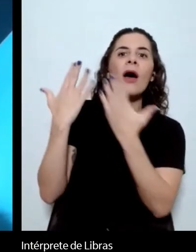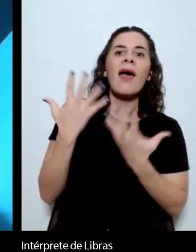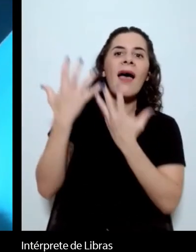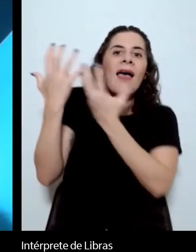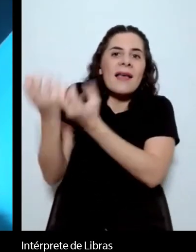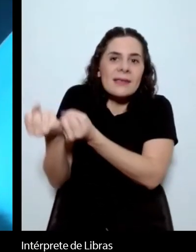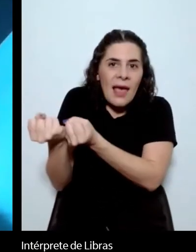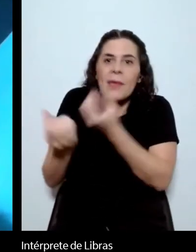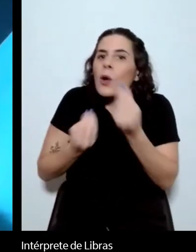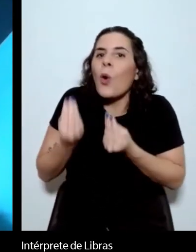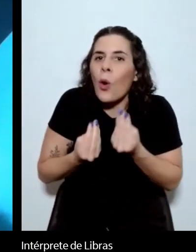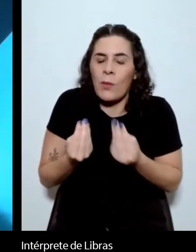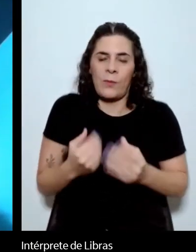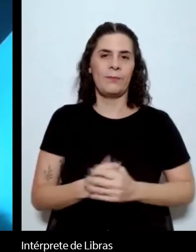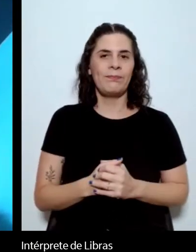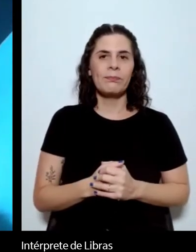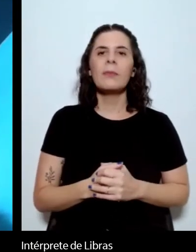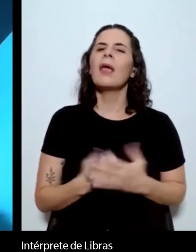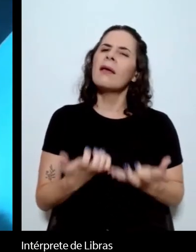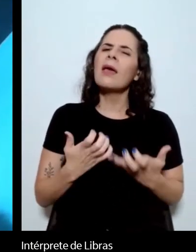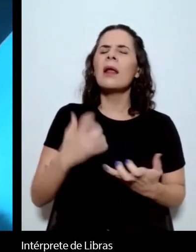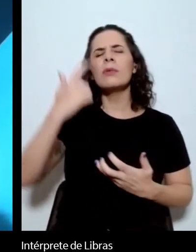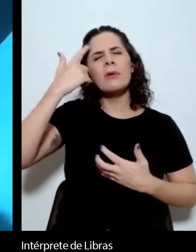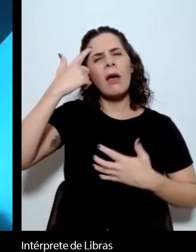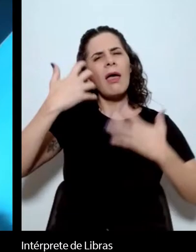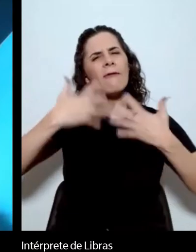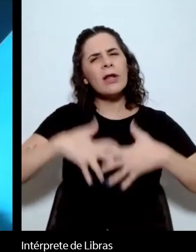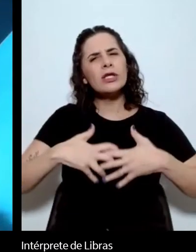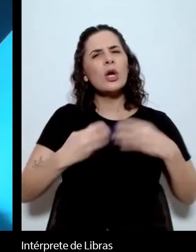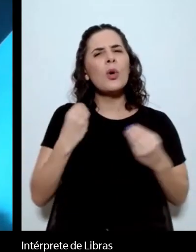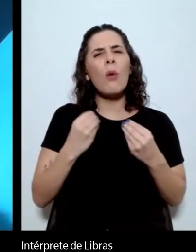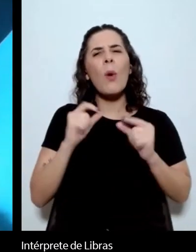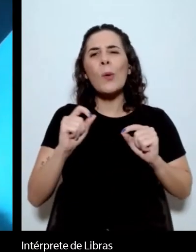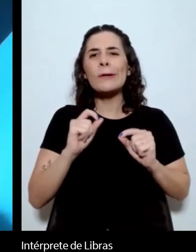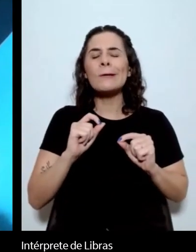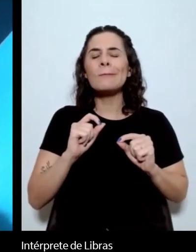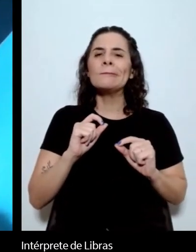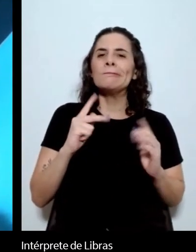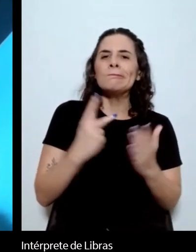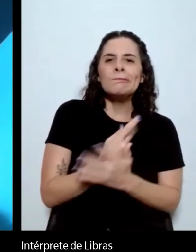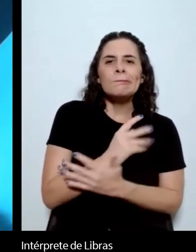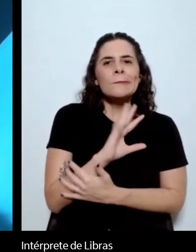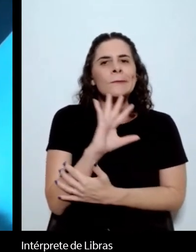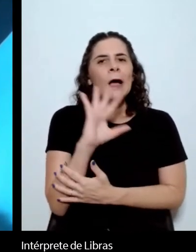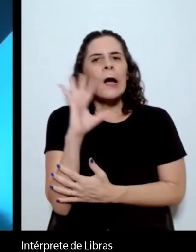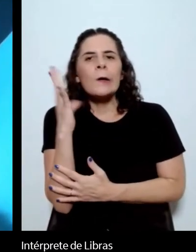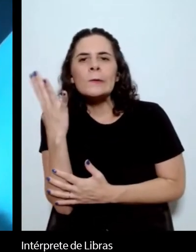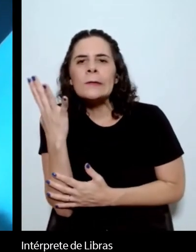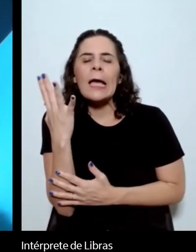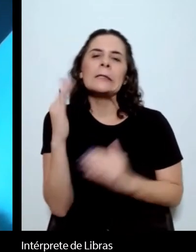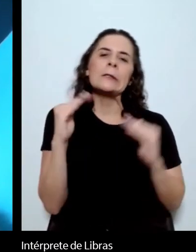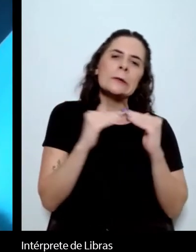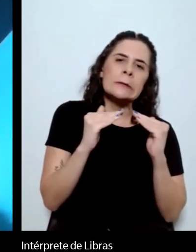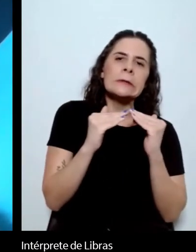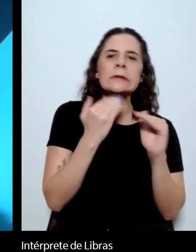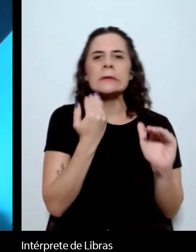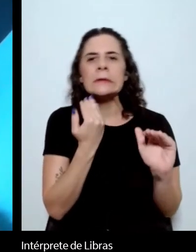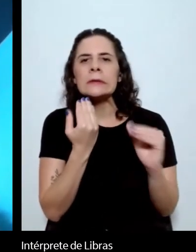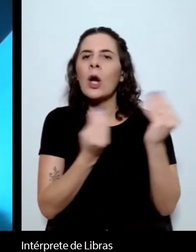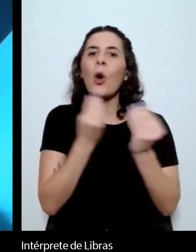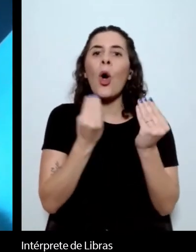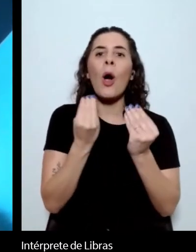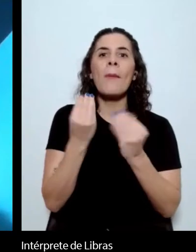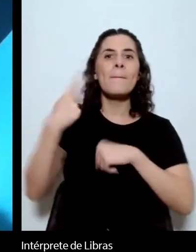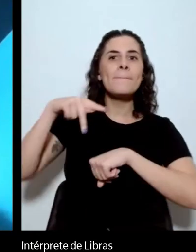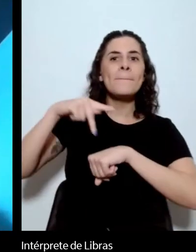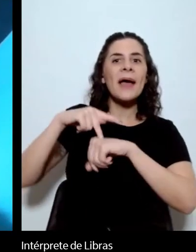uma reflexão sobre os contratempos, os impasses, a atual recepção de Machado de Assis no exterior. Eu